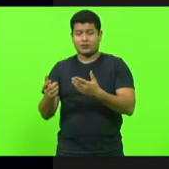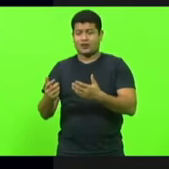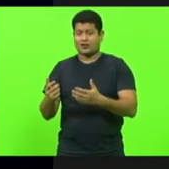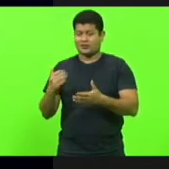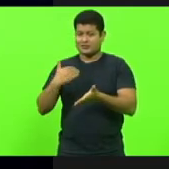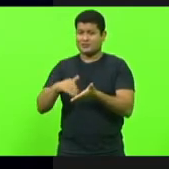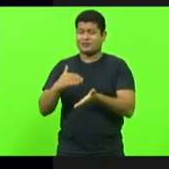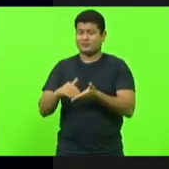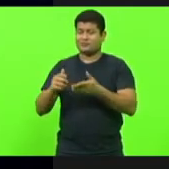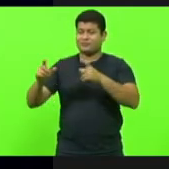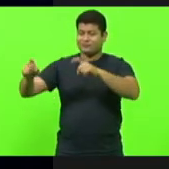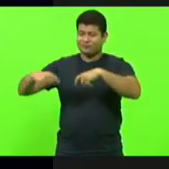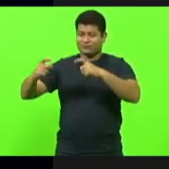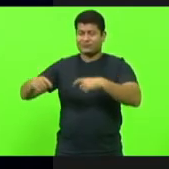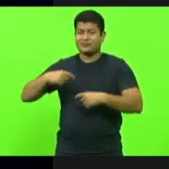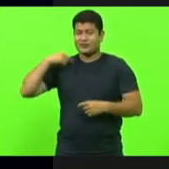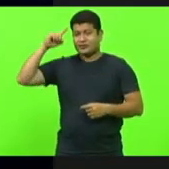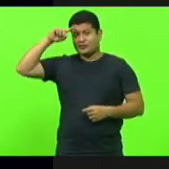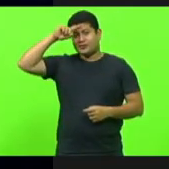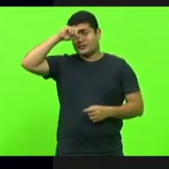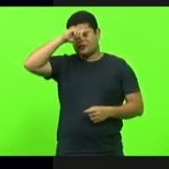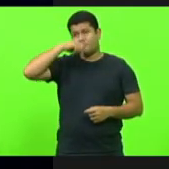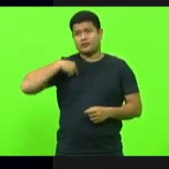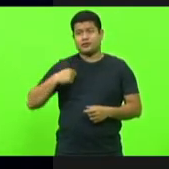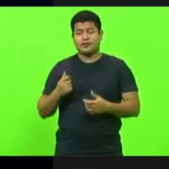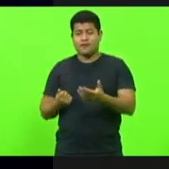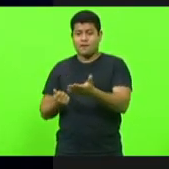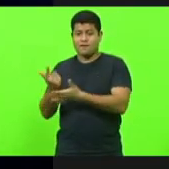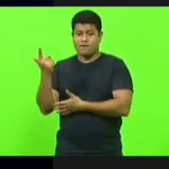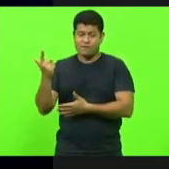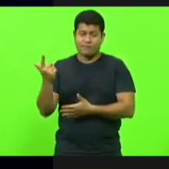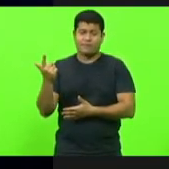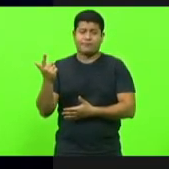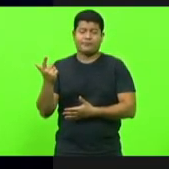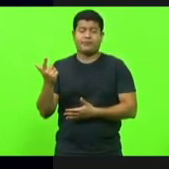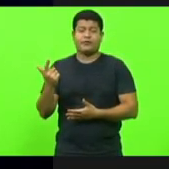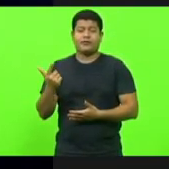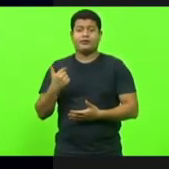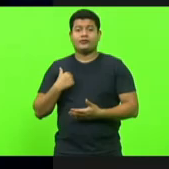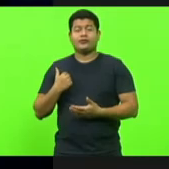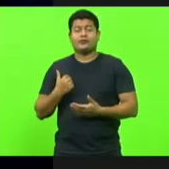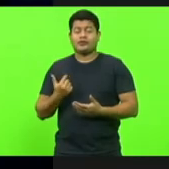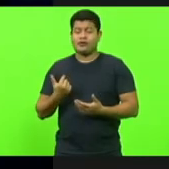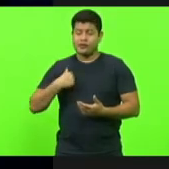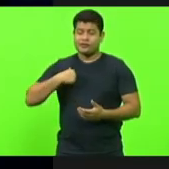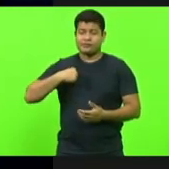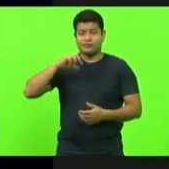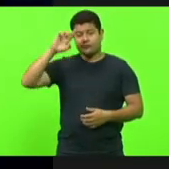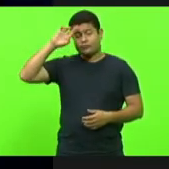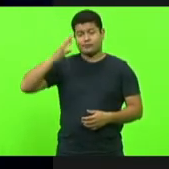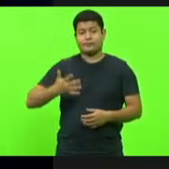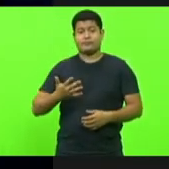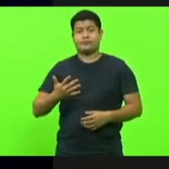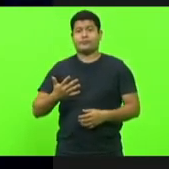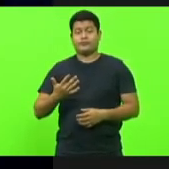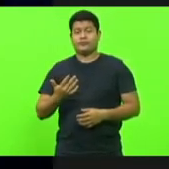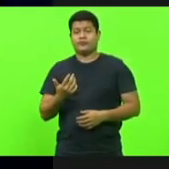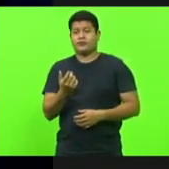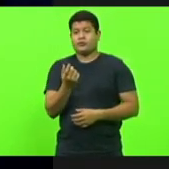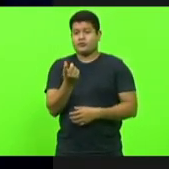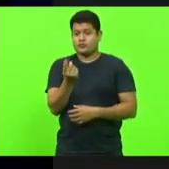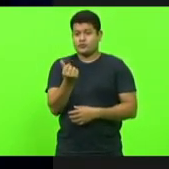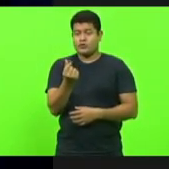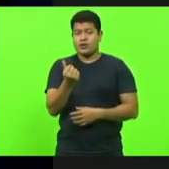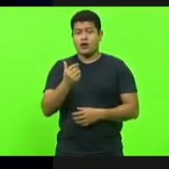em fazer essas compras e, no fim, eu resolvi que essas emendas